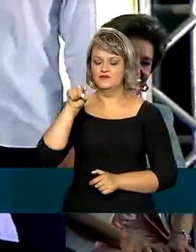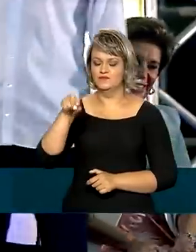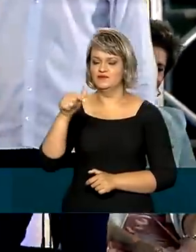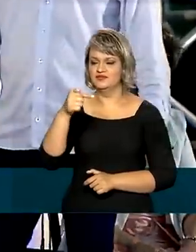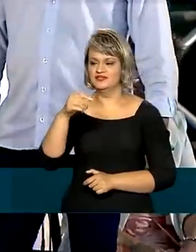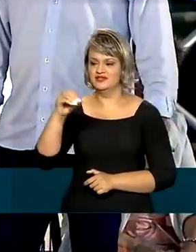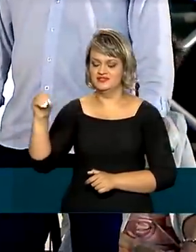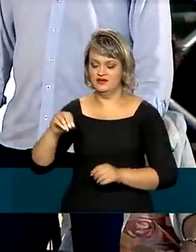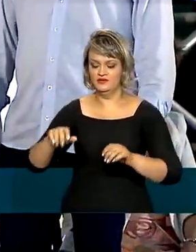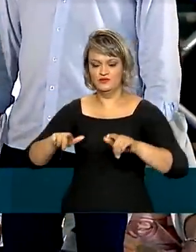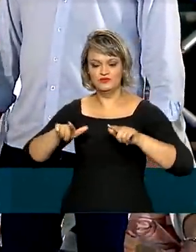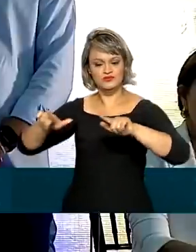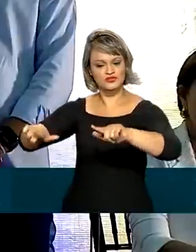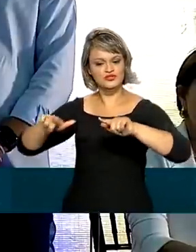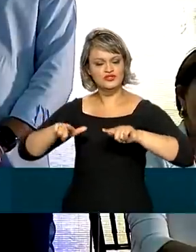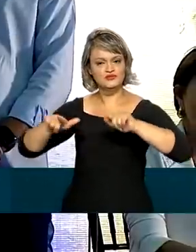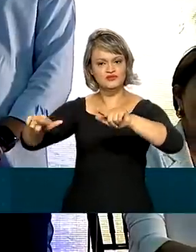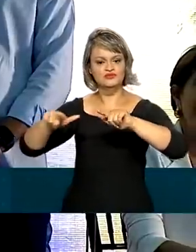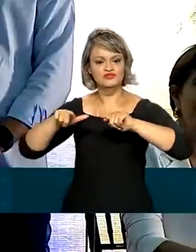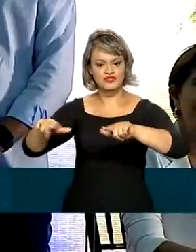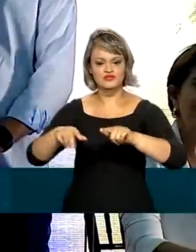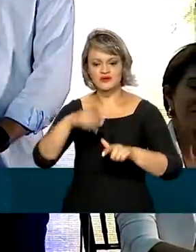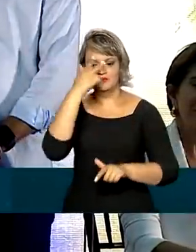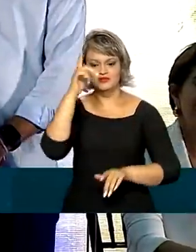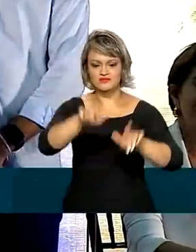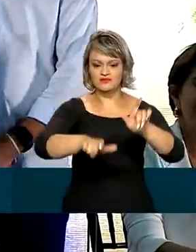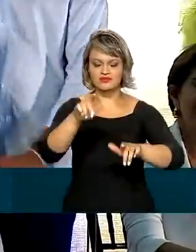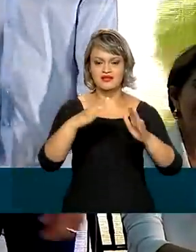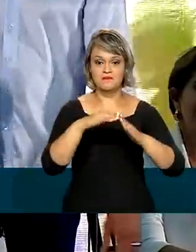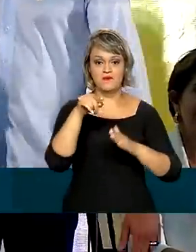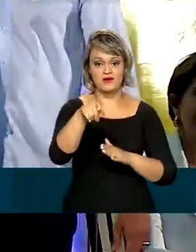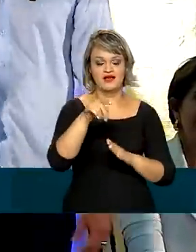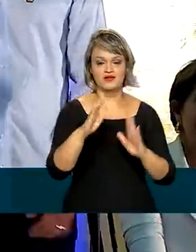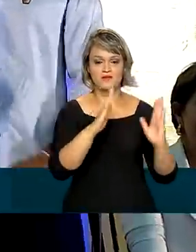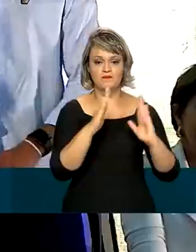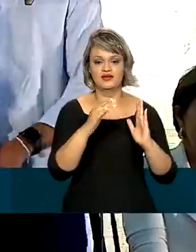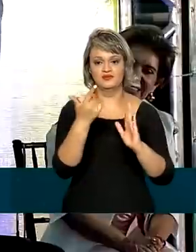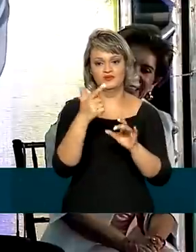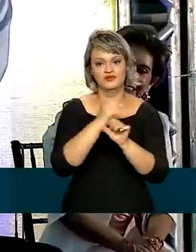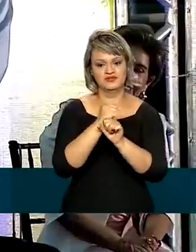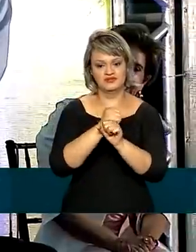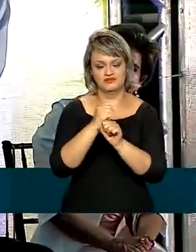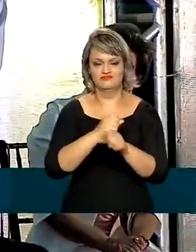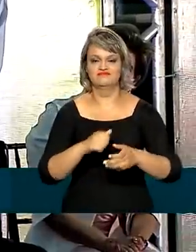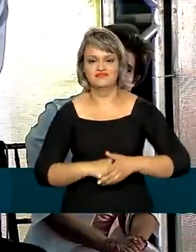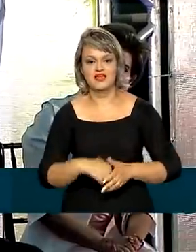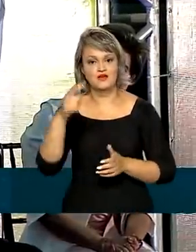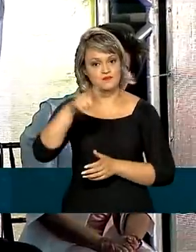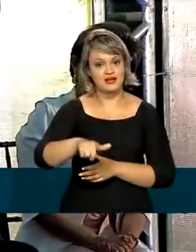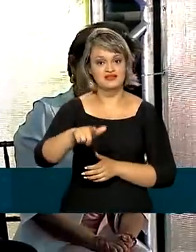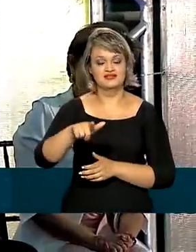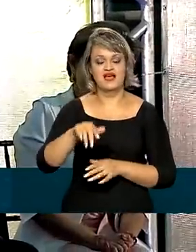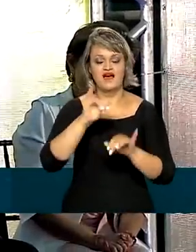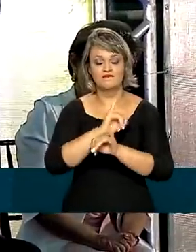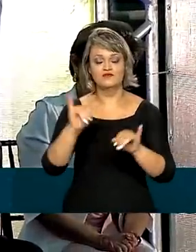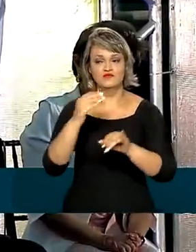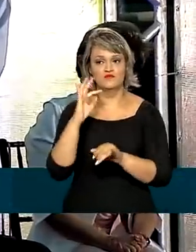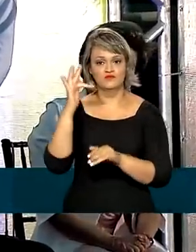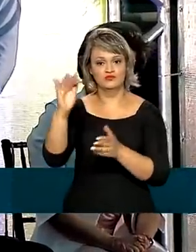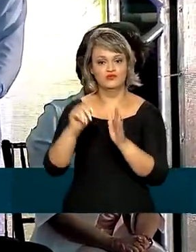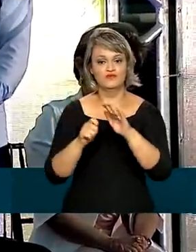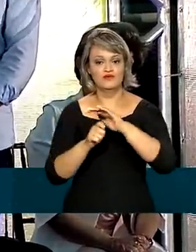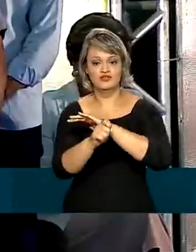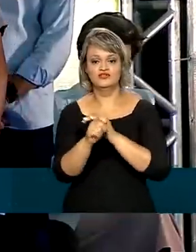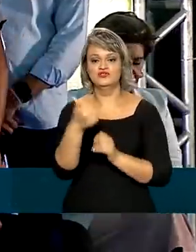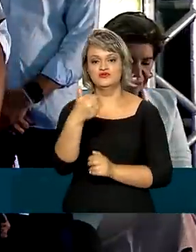títulos fundiários a proprietários rurais do Paraná nos últimos dois anos. Também anunciou investimentos de